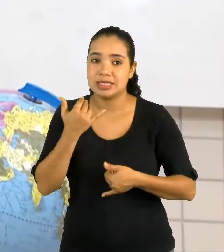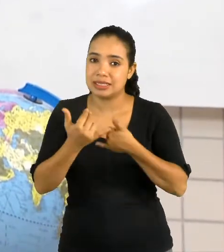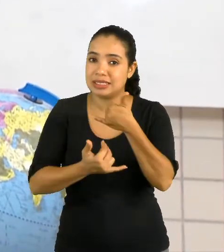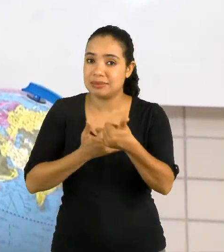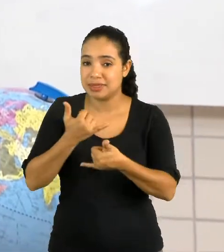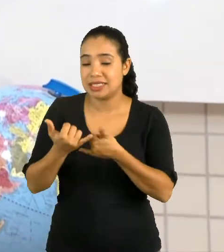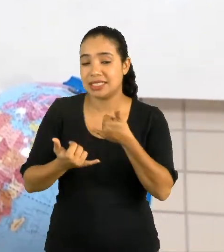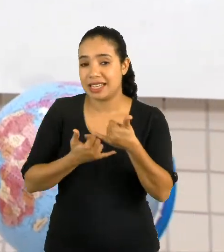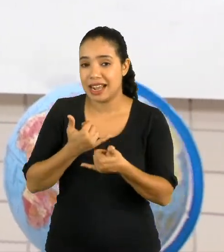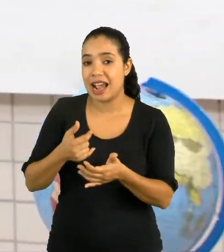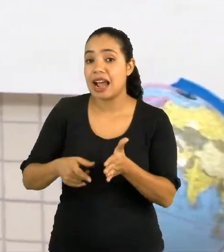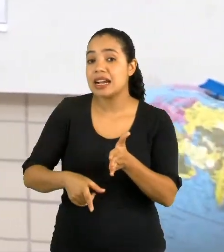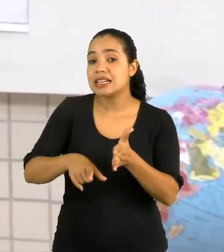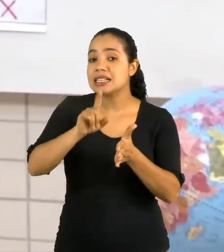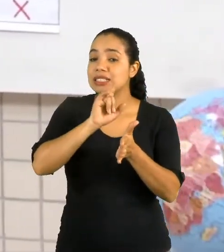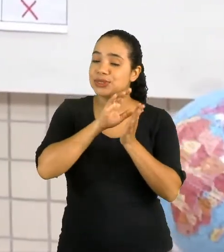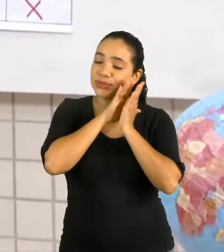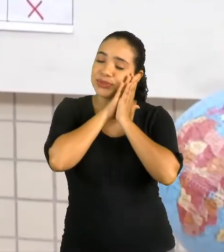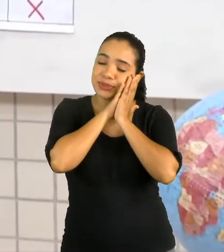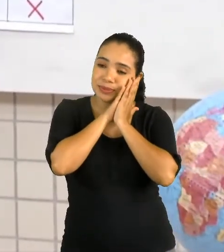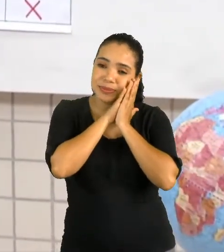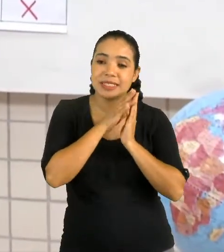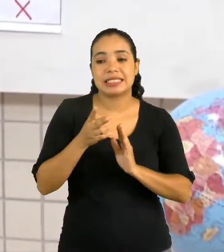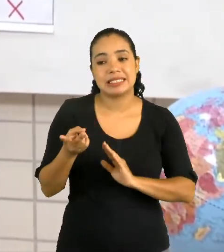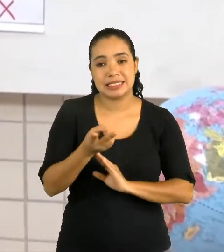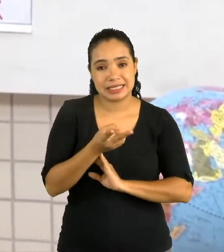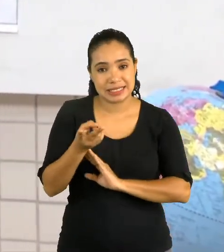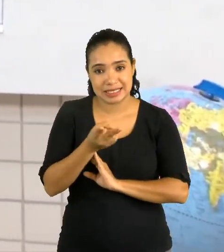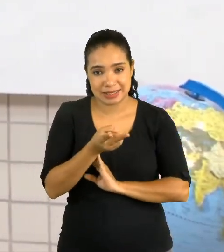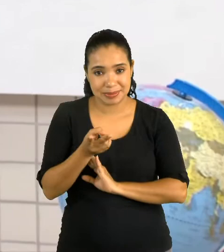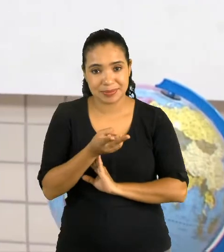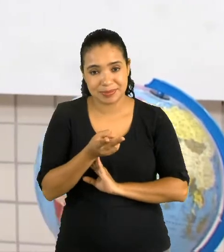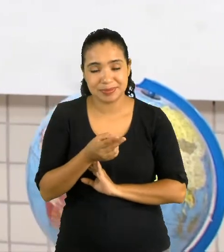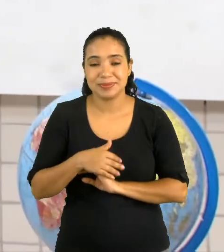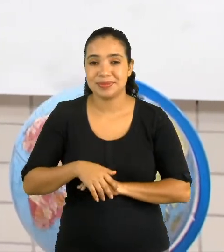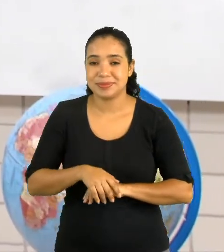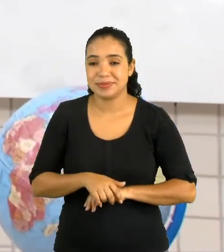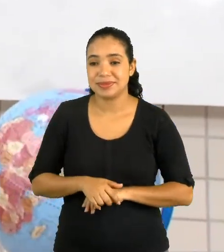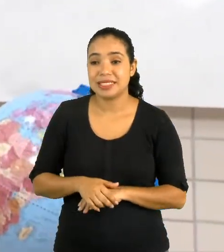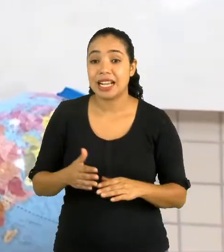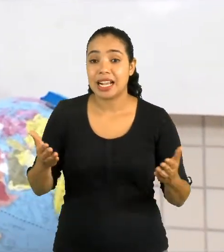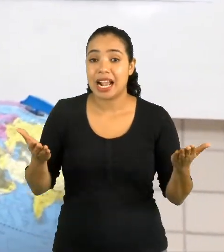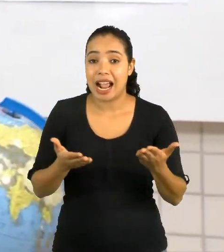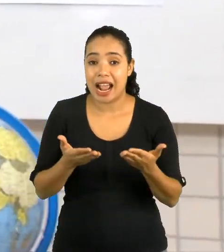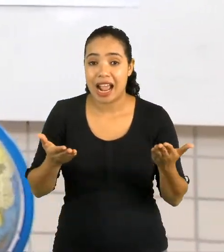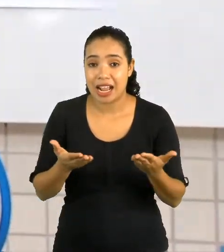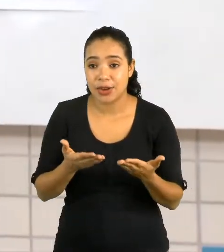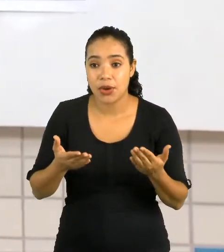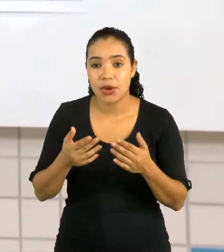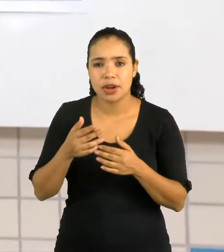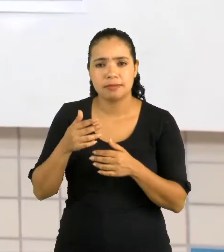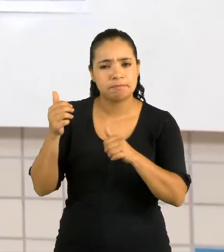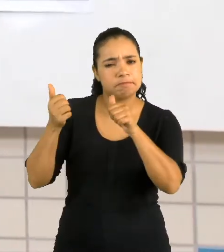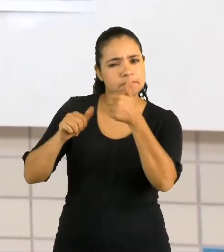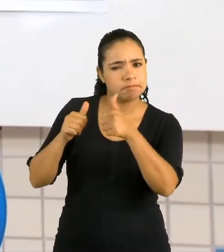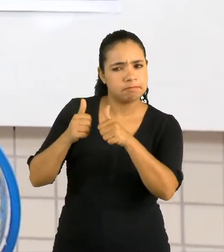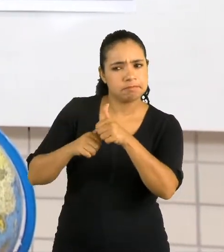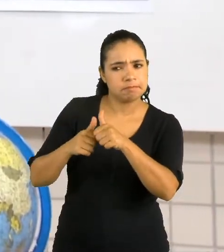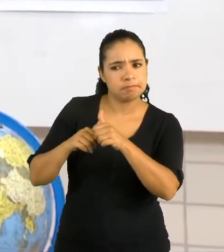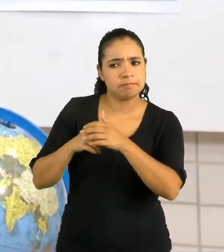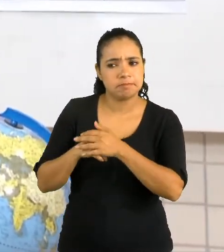antes de dormir à noite. Então, em ambos os períodos. E agora, nós vamos analisar